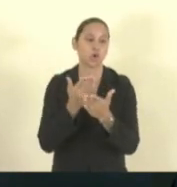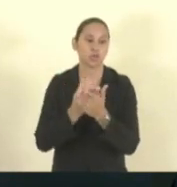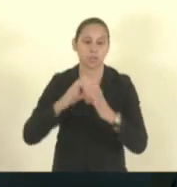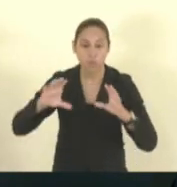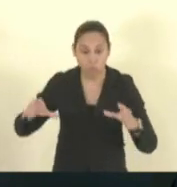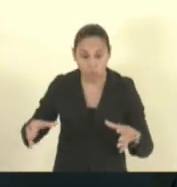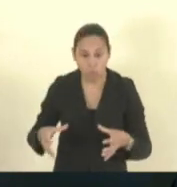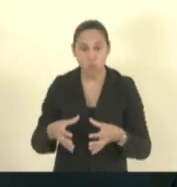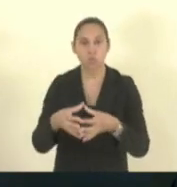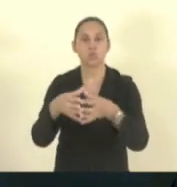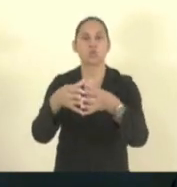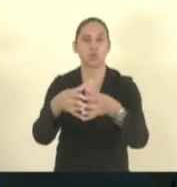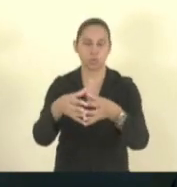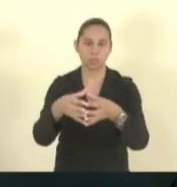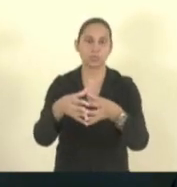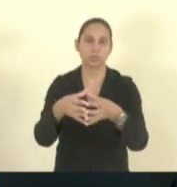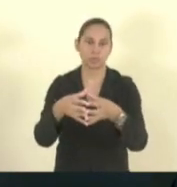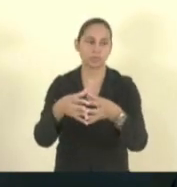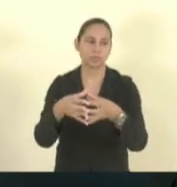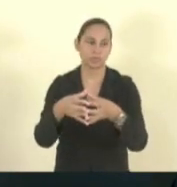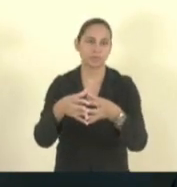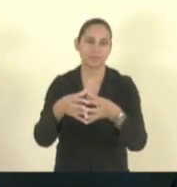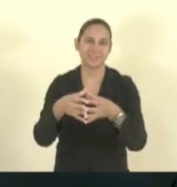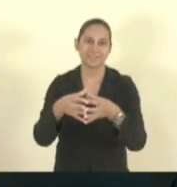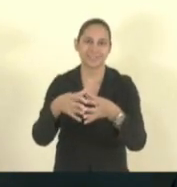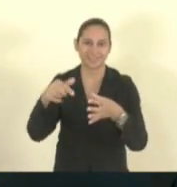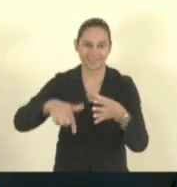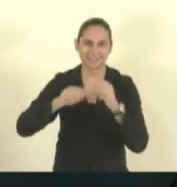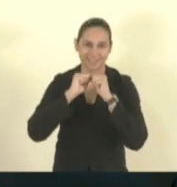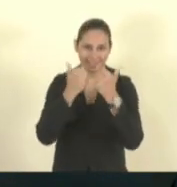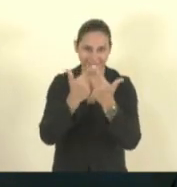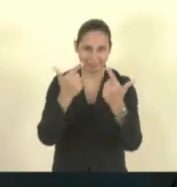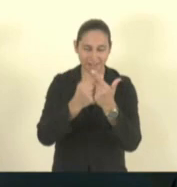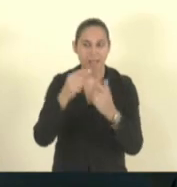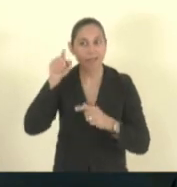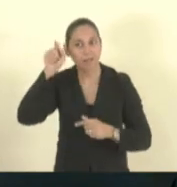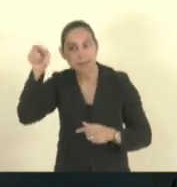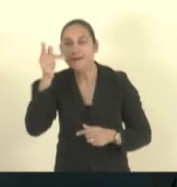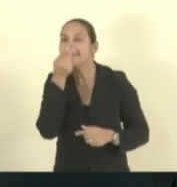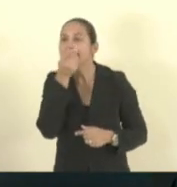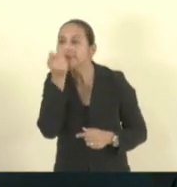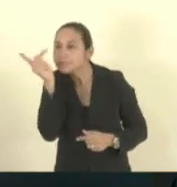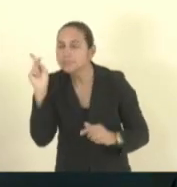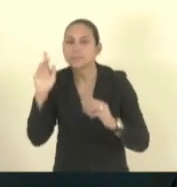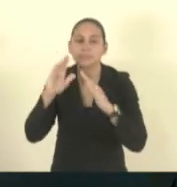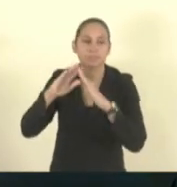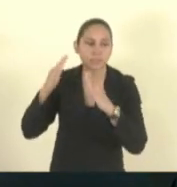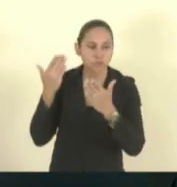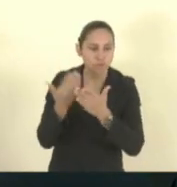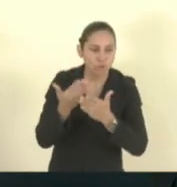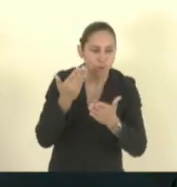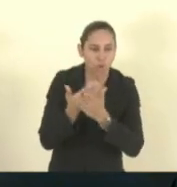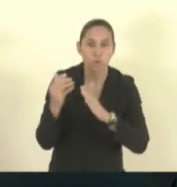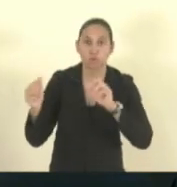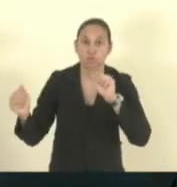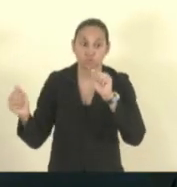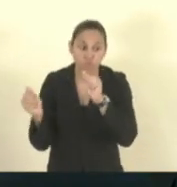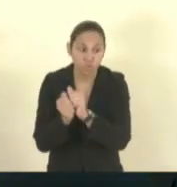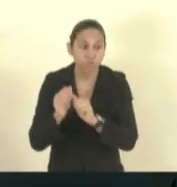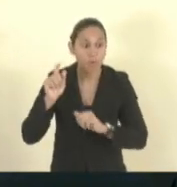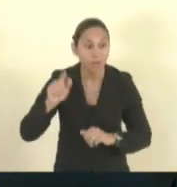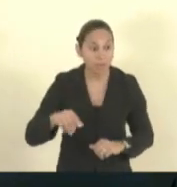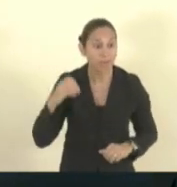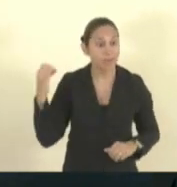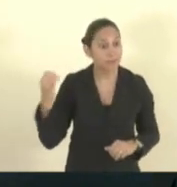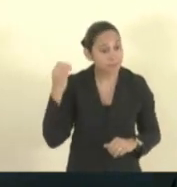educação a essa escola especificamente que está sendo por dois pais então assim eu acho que uma visita a essa escola é importante